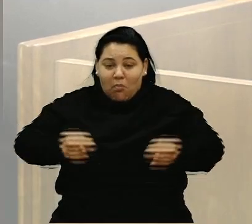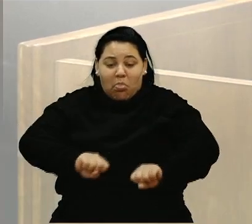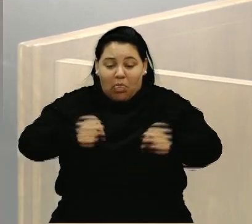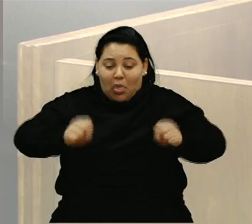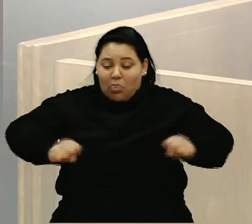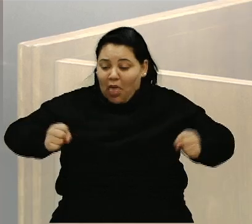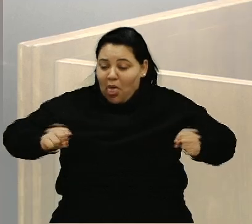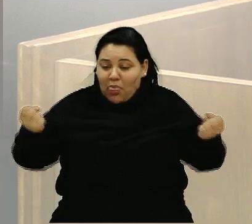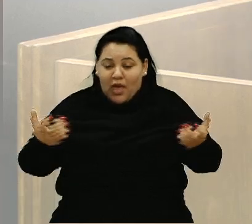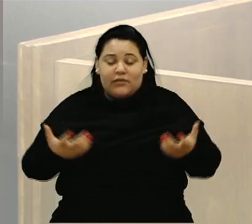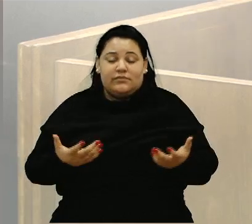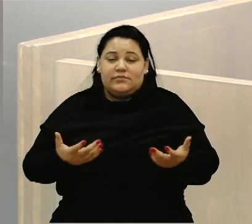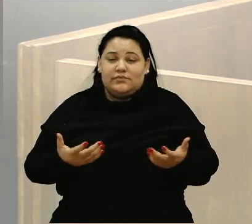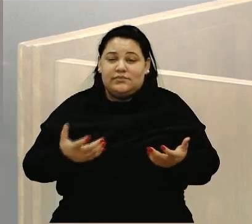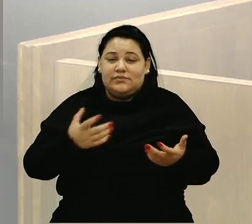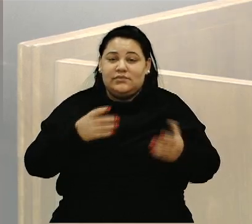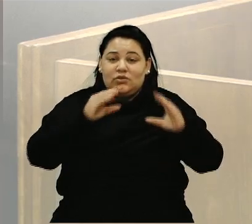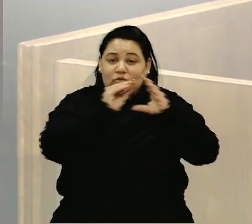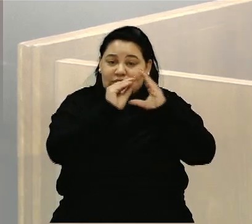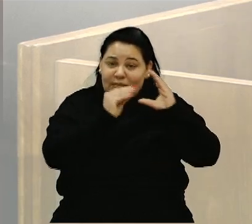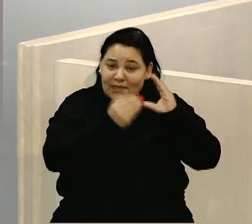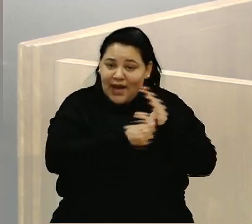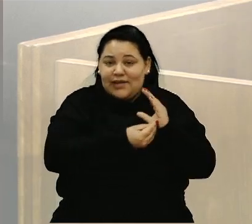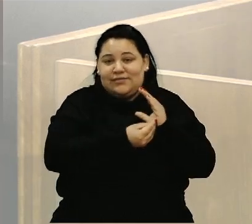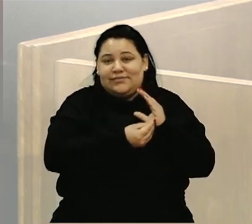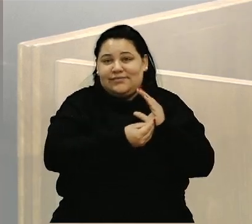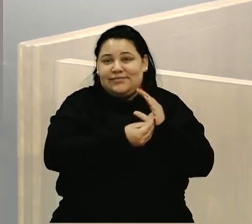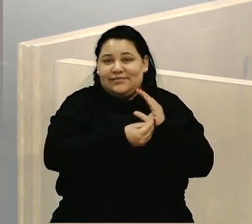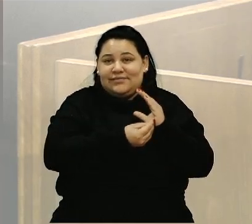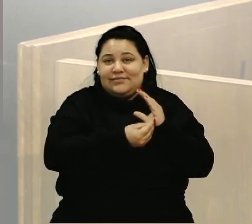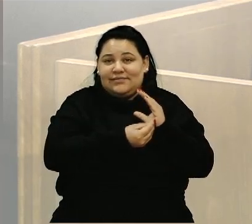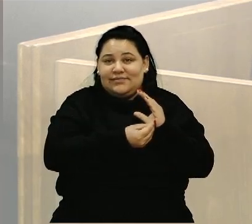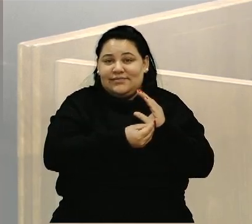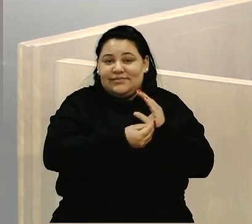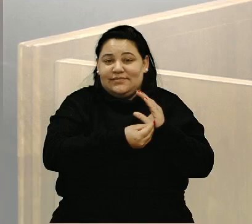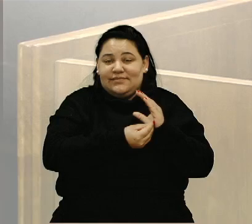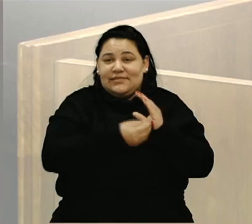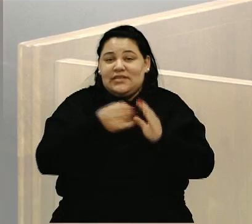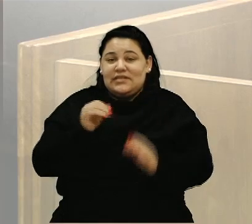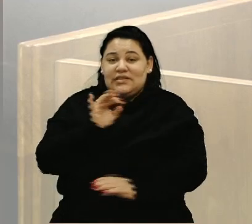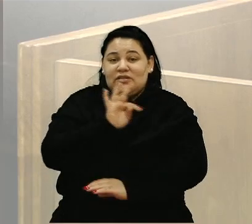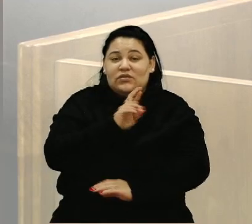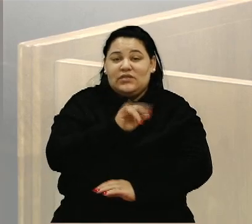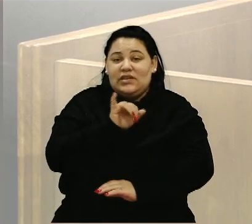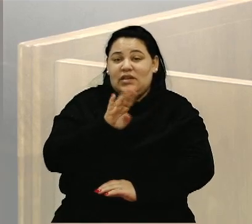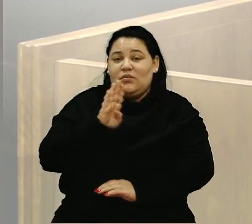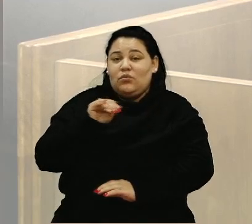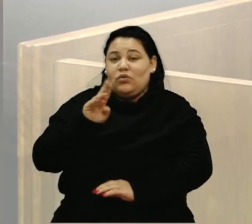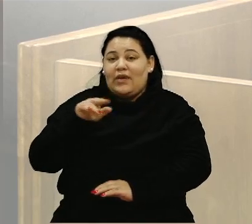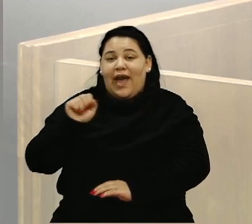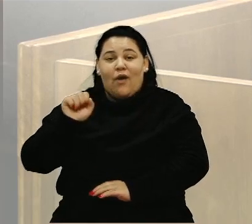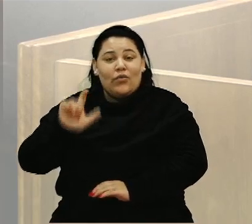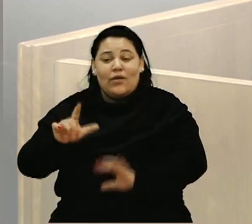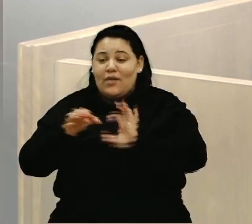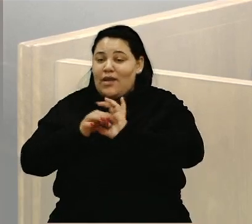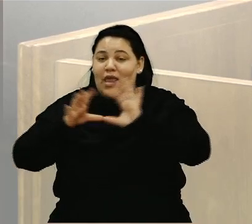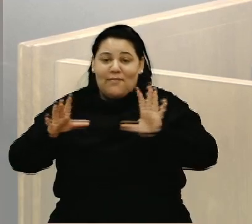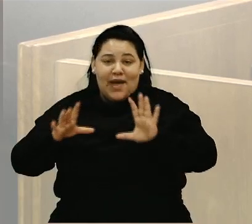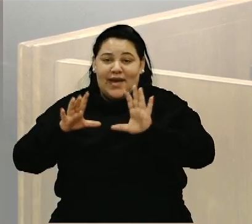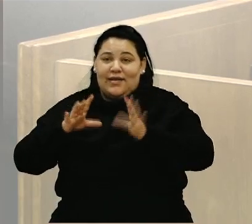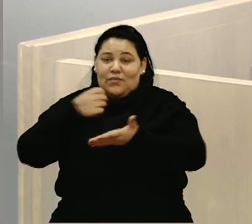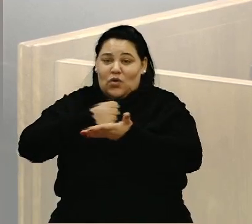O Samai, se o Tribunal de Contas não libera mais ceder servidores